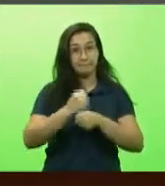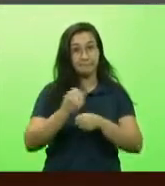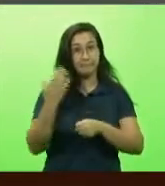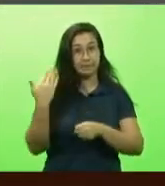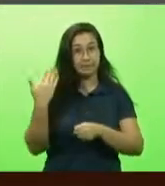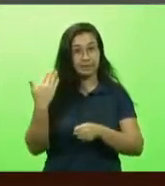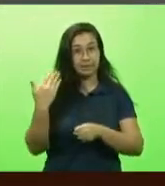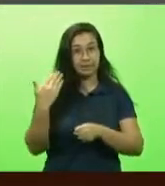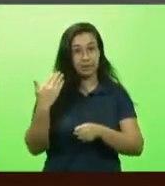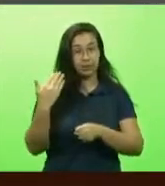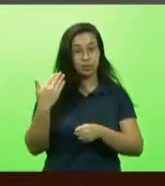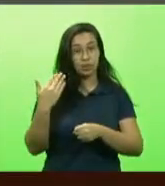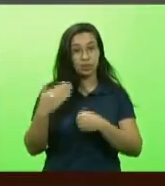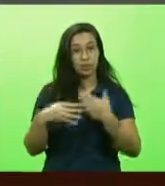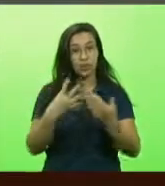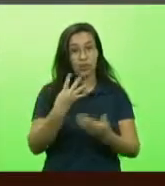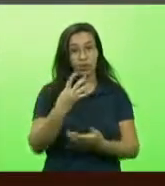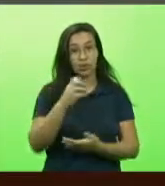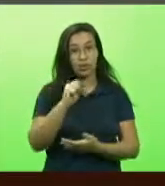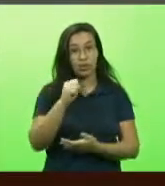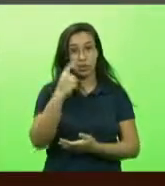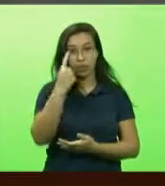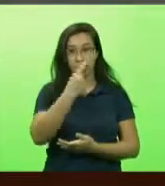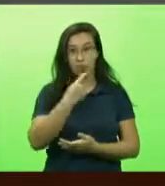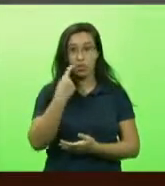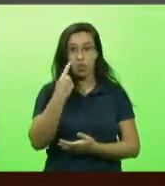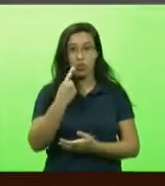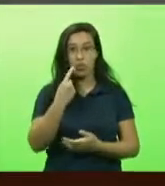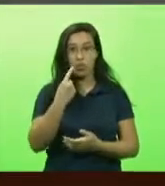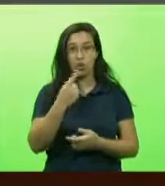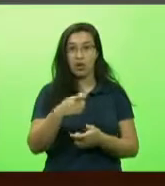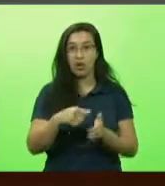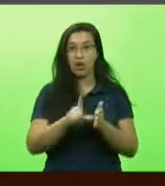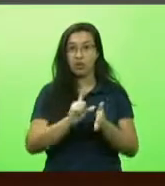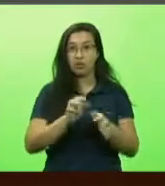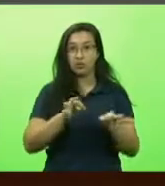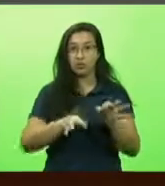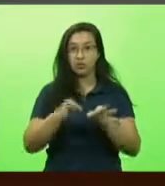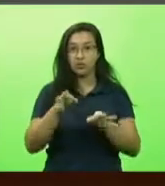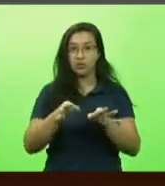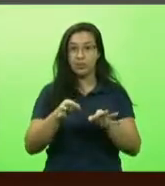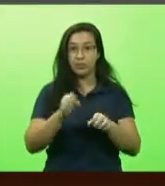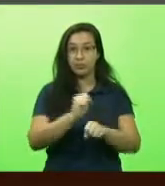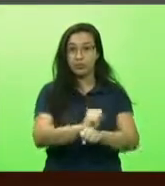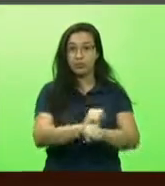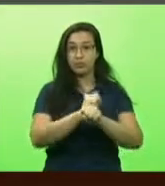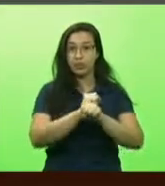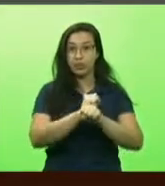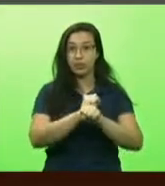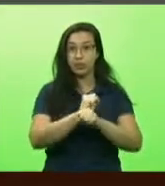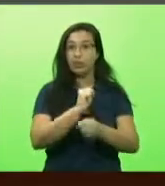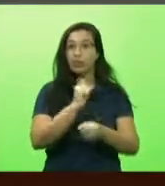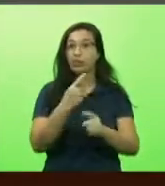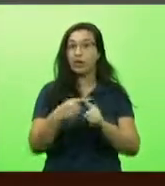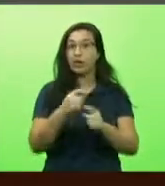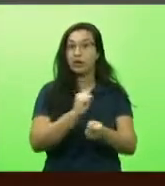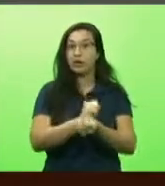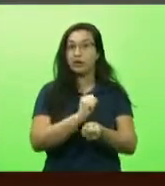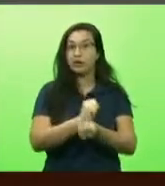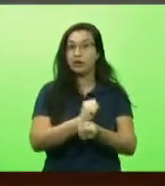horas antes do julgamento, houve uma suspensão porque estavam esperando documentos da Polícia Federal.